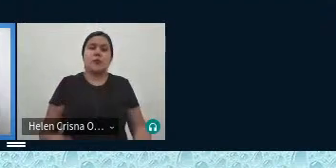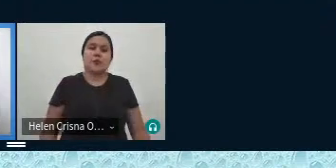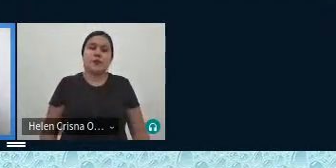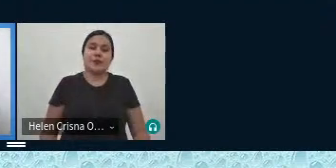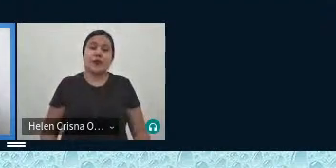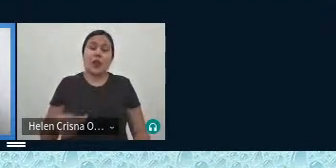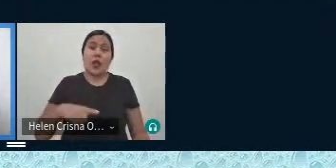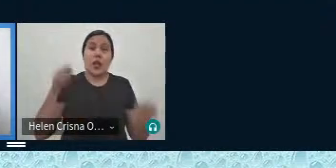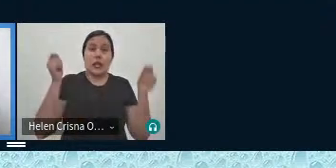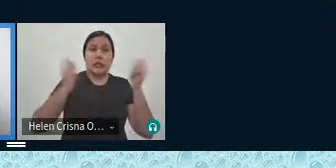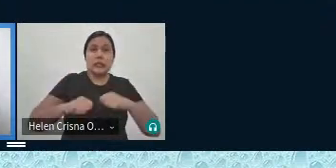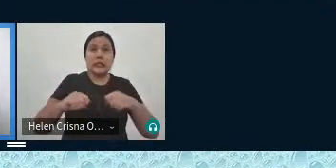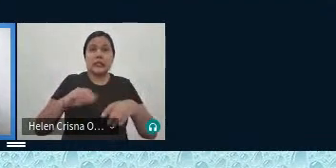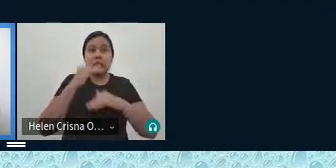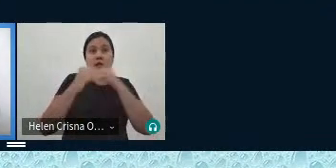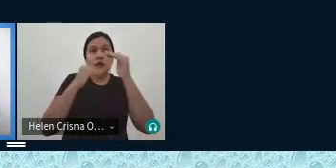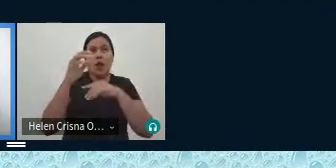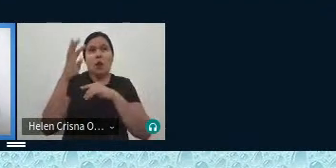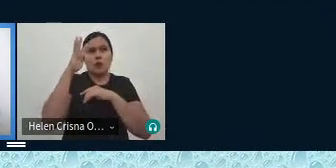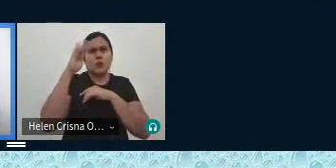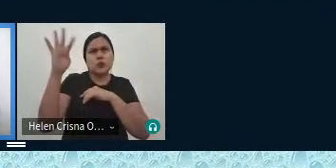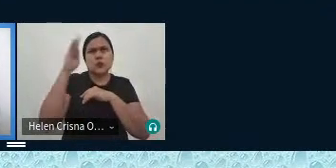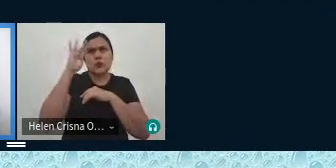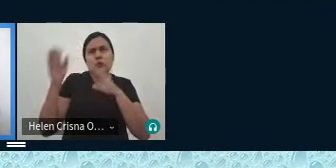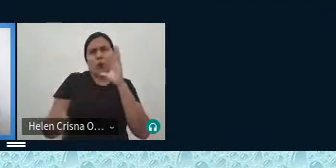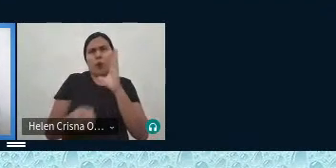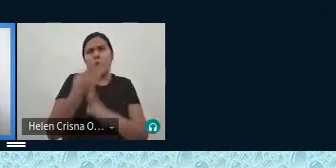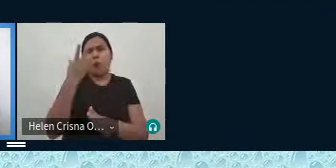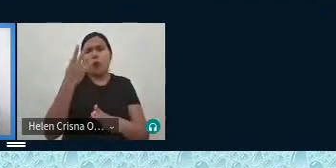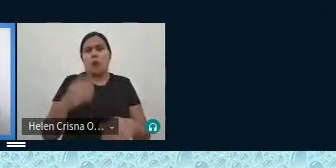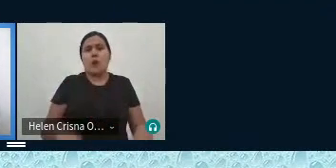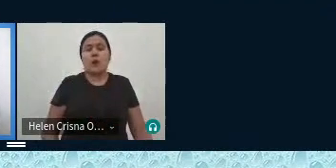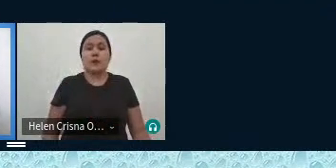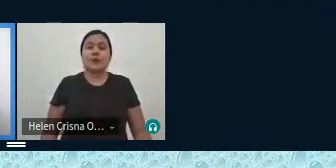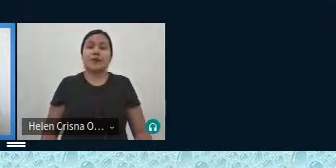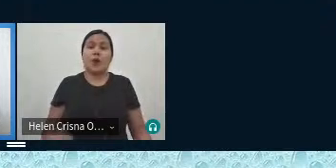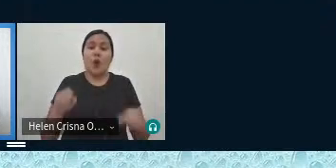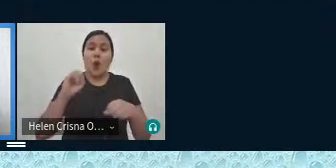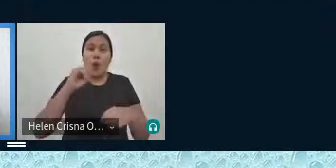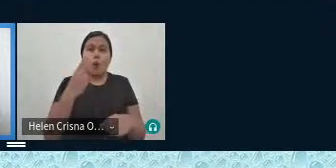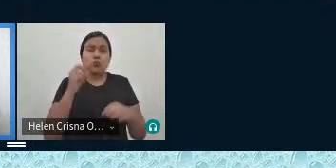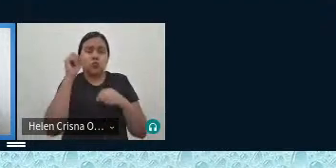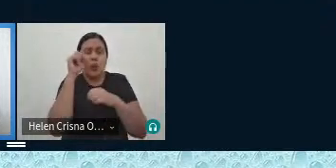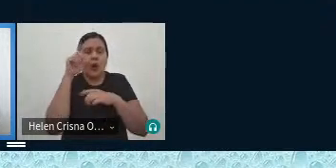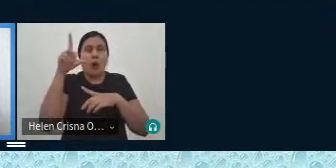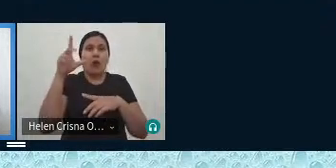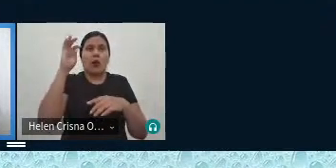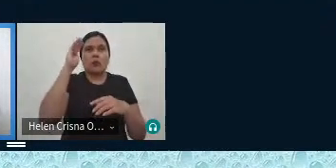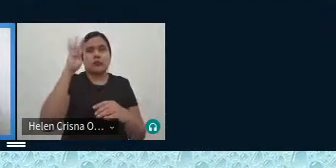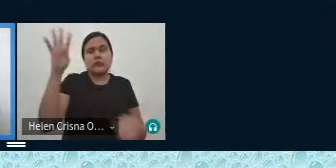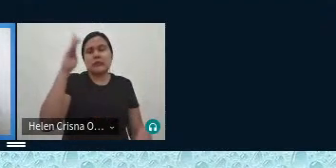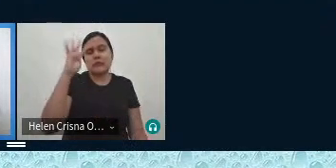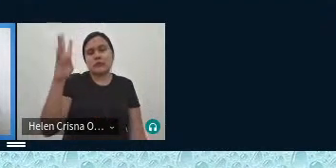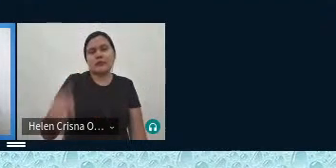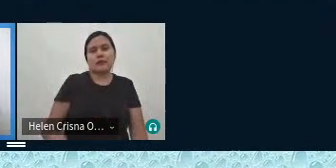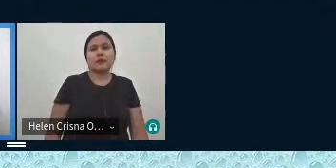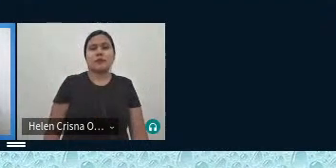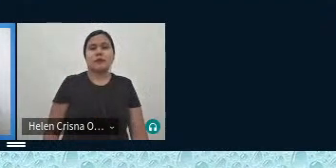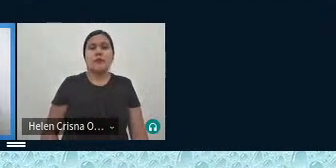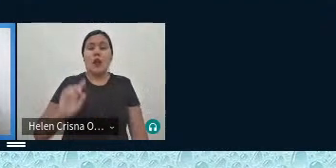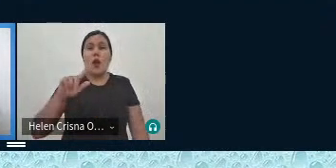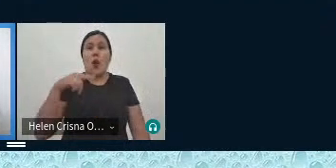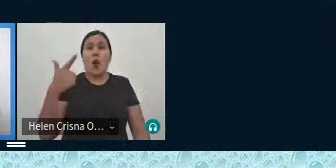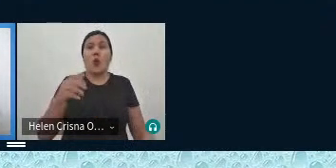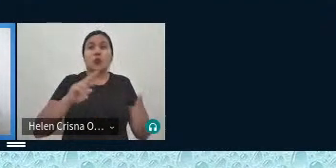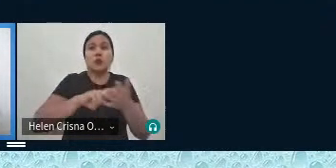de desenvolver o senso criativo não é nem desenvolver mas acordar o seu senso criativo para dar outros e